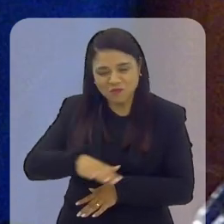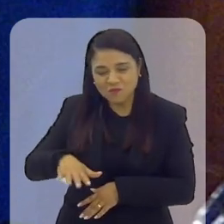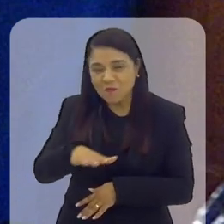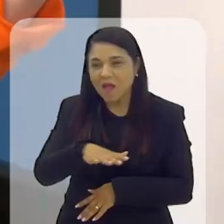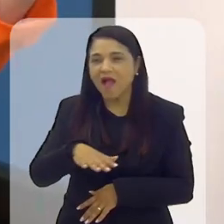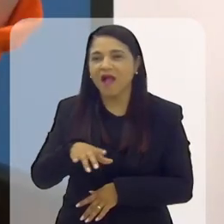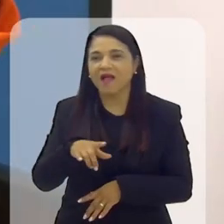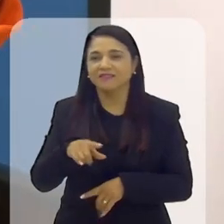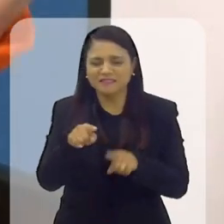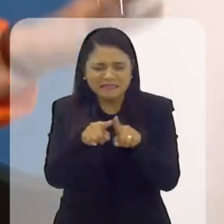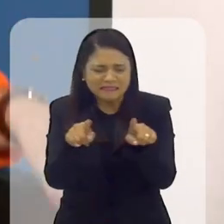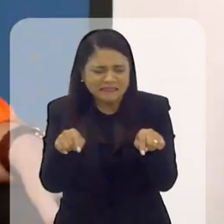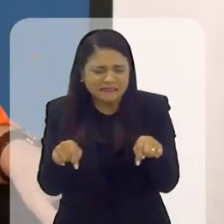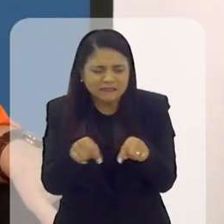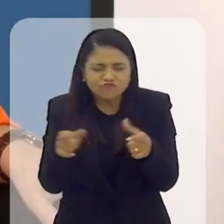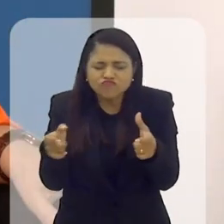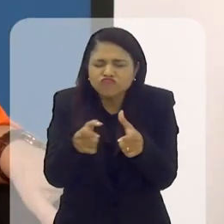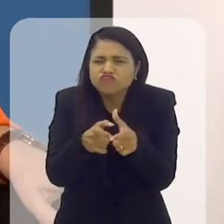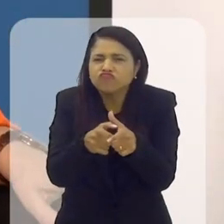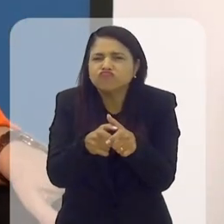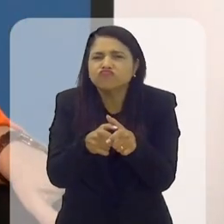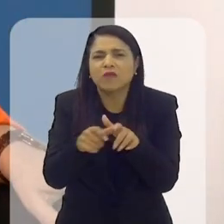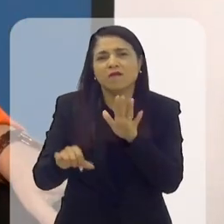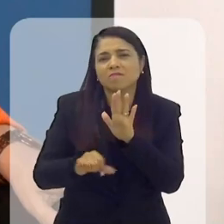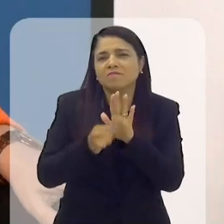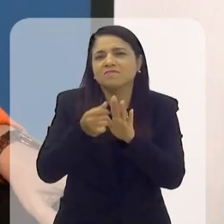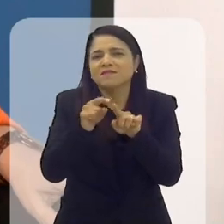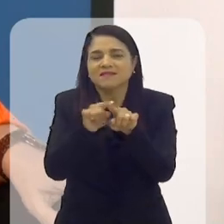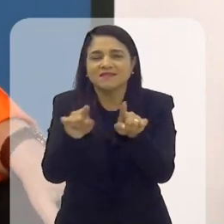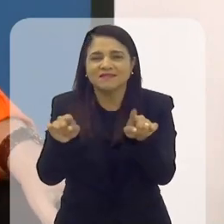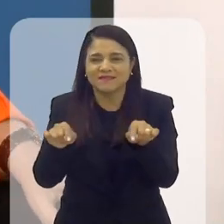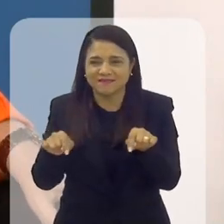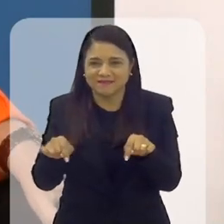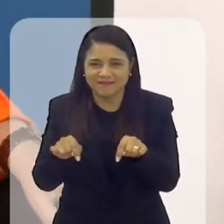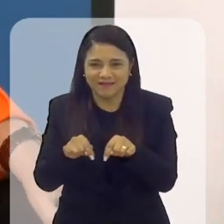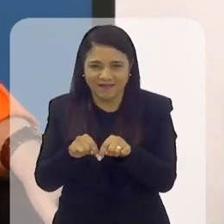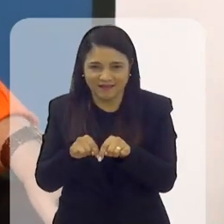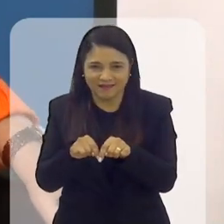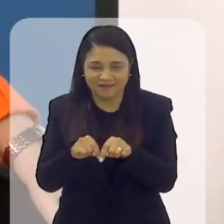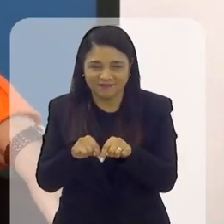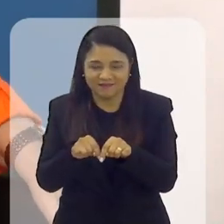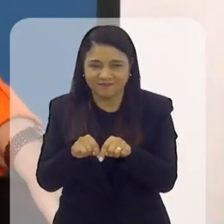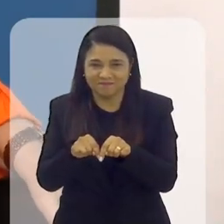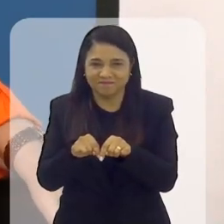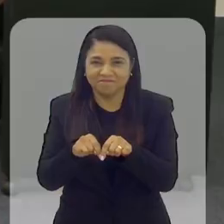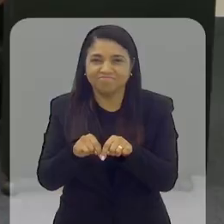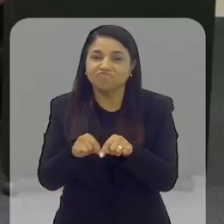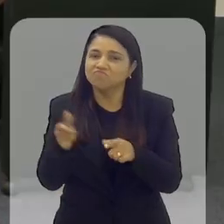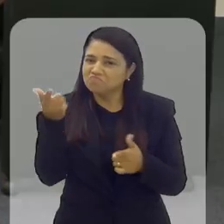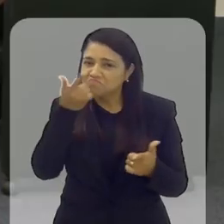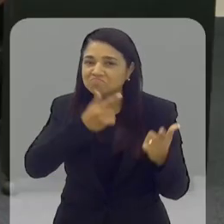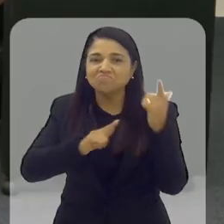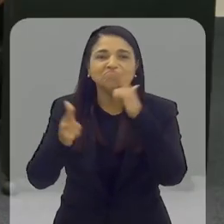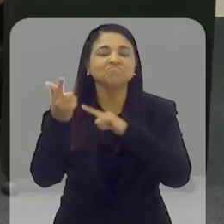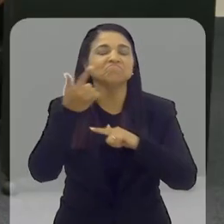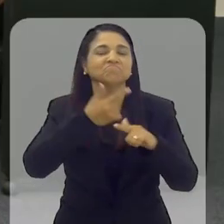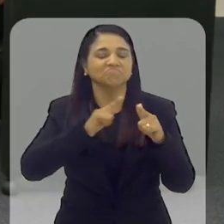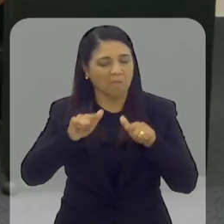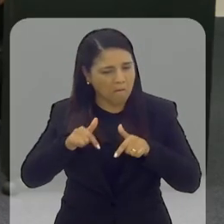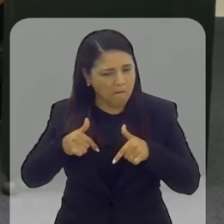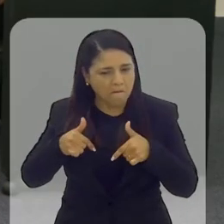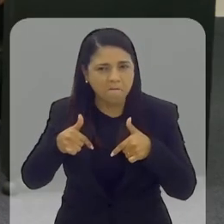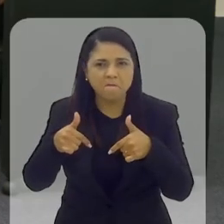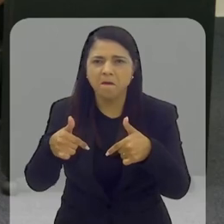espaço? Lembro do espaço, uma sala minúscula, nossa primeira sala. Mas a gente conseguiu